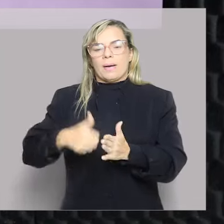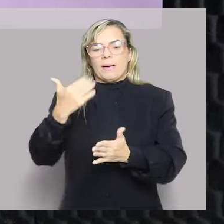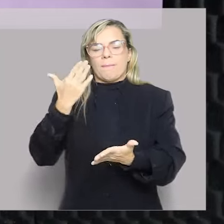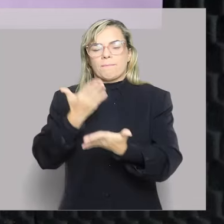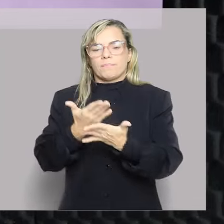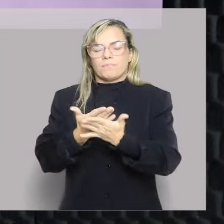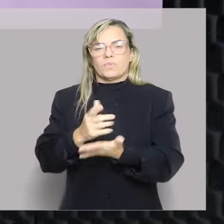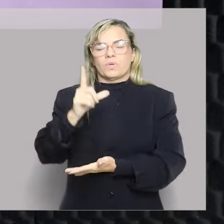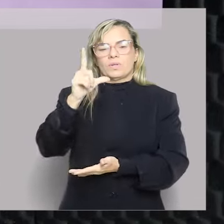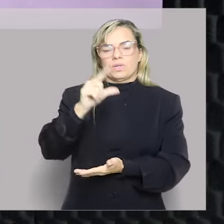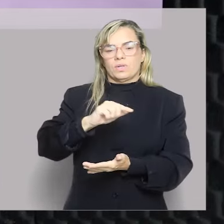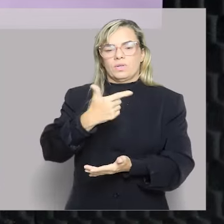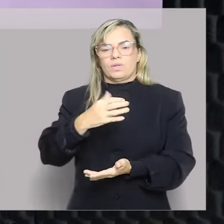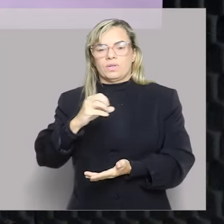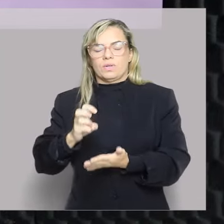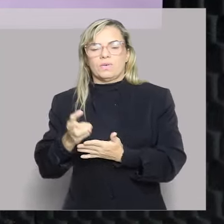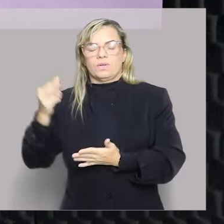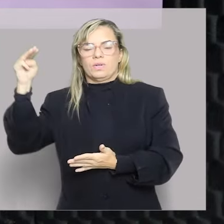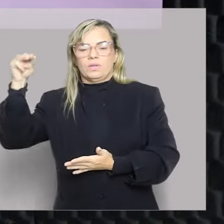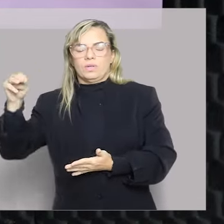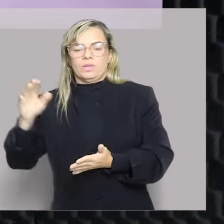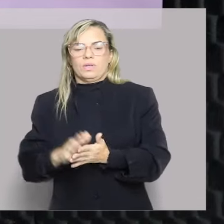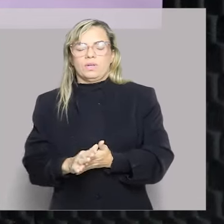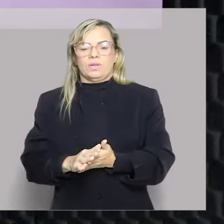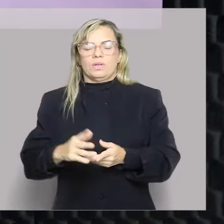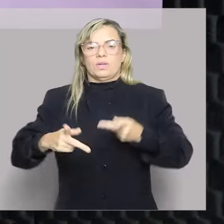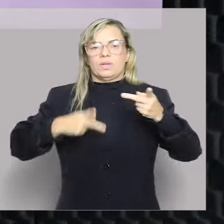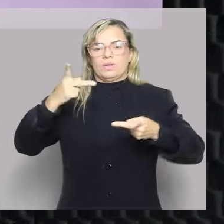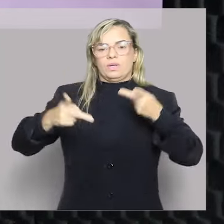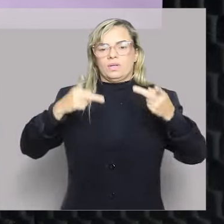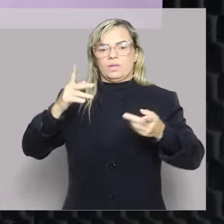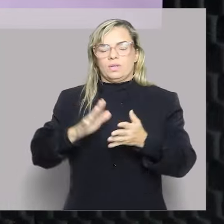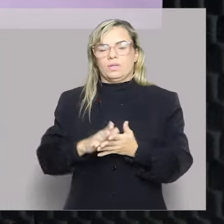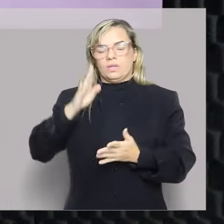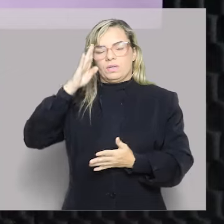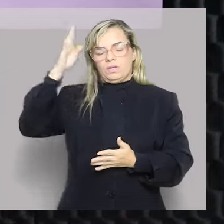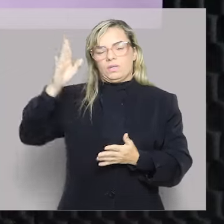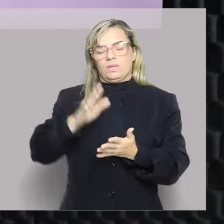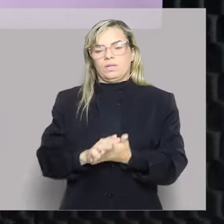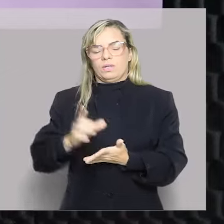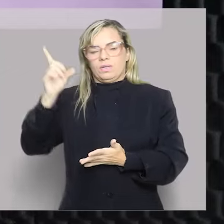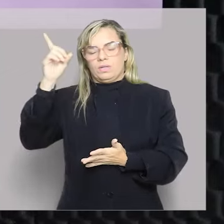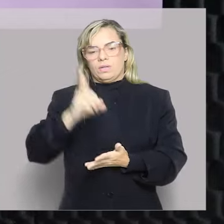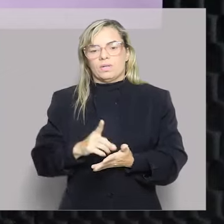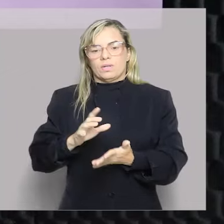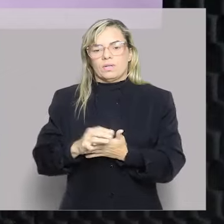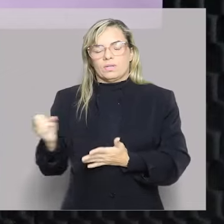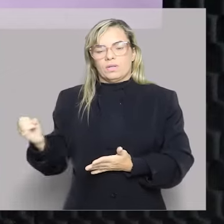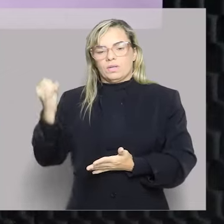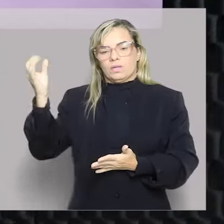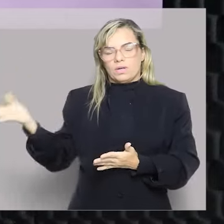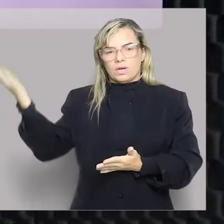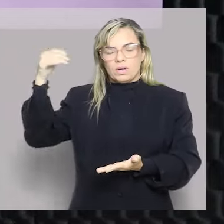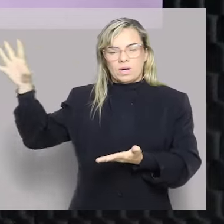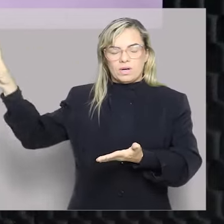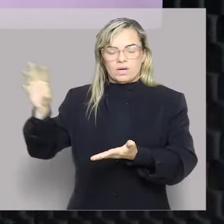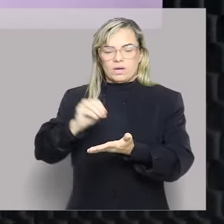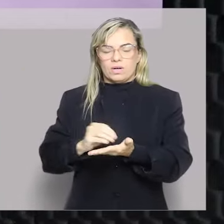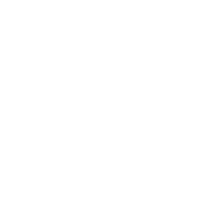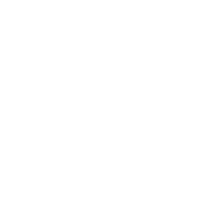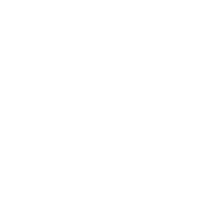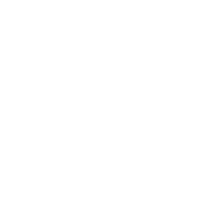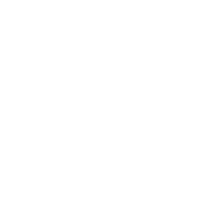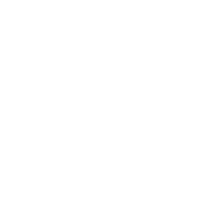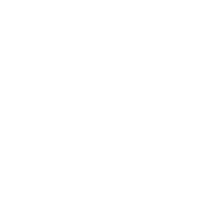Aqui a pouco a gente vai ter mais 20 minutinhos para falar sobre os principais direitos fundamentais. Anota aí, vem com o pai, que você vai passar no concurso.